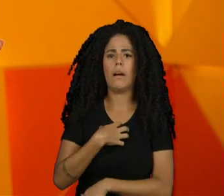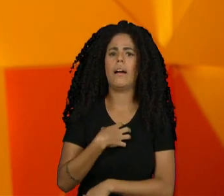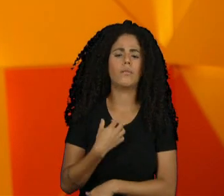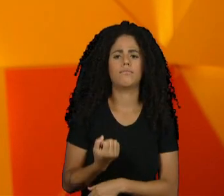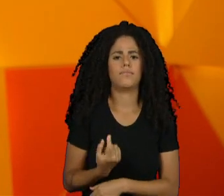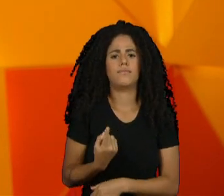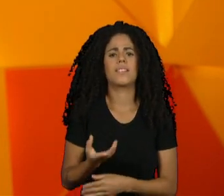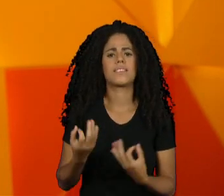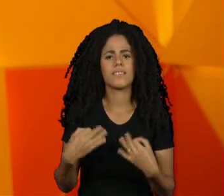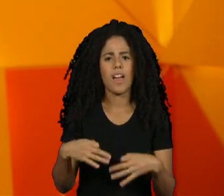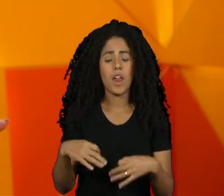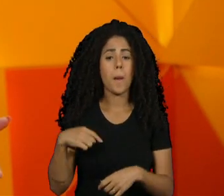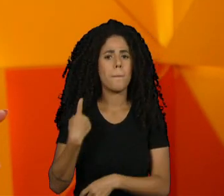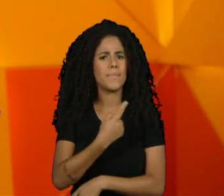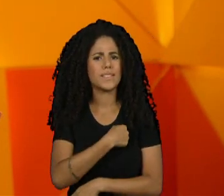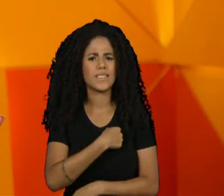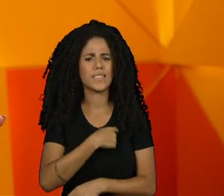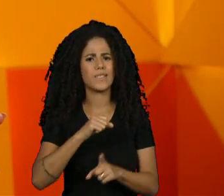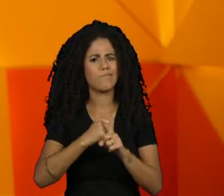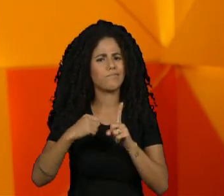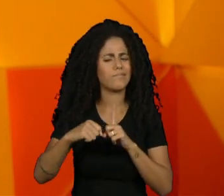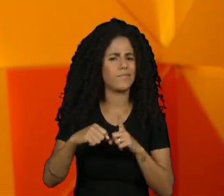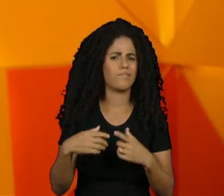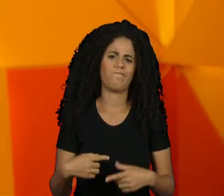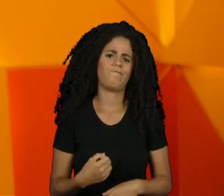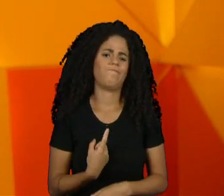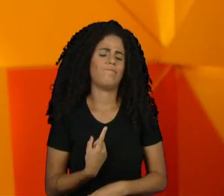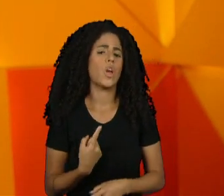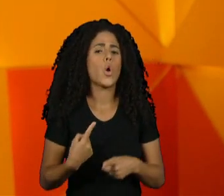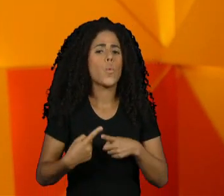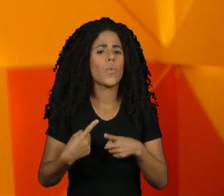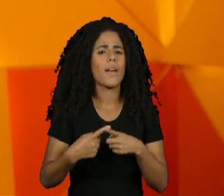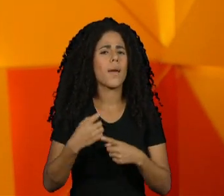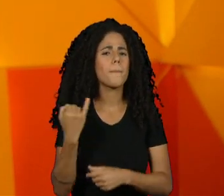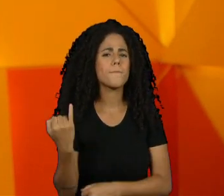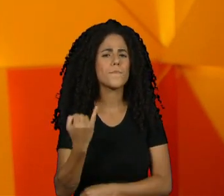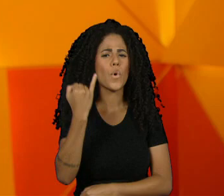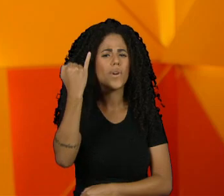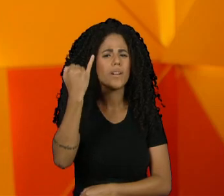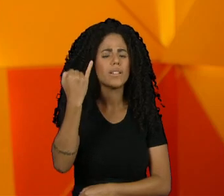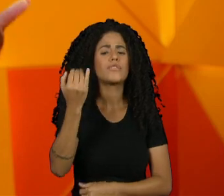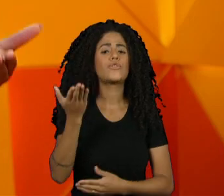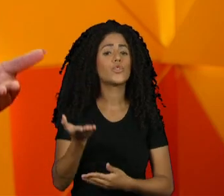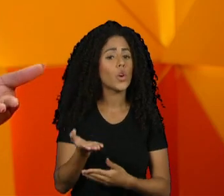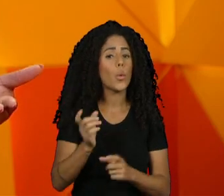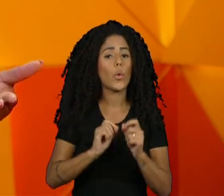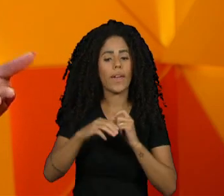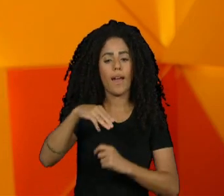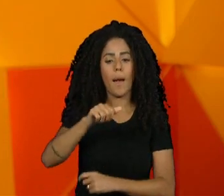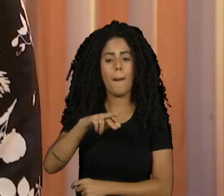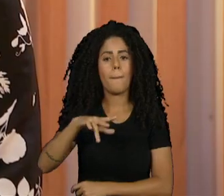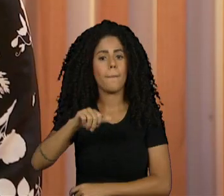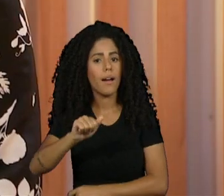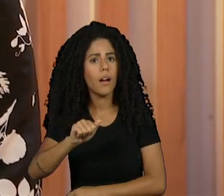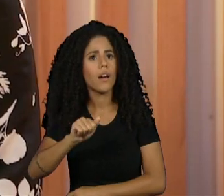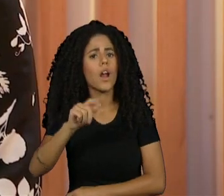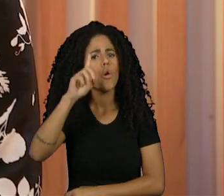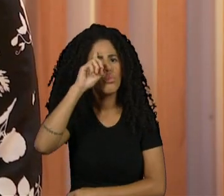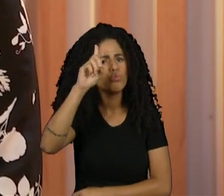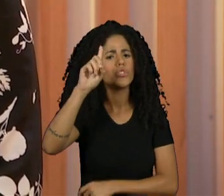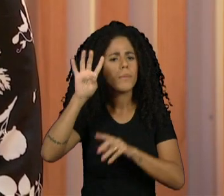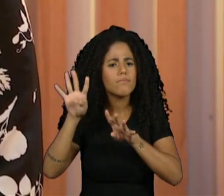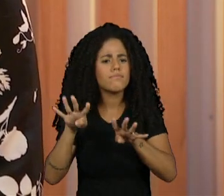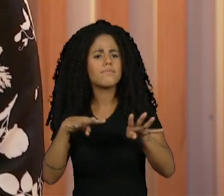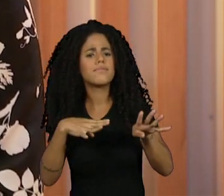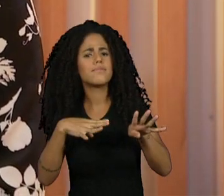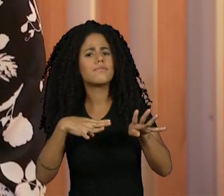óbvio, mas para a nossa sociedade nem tanto. Por que é importante, Amara, que a gente tenha um dia para a visibilidade